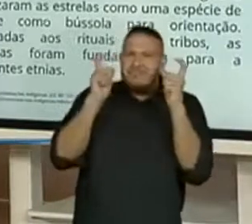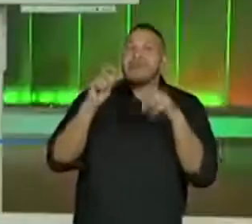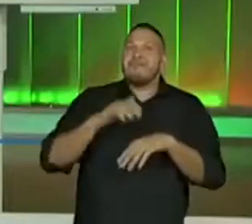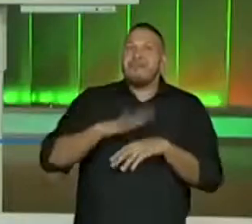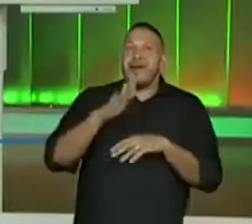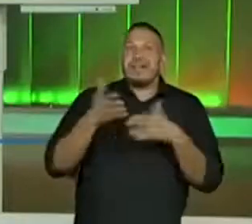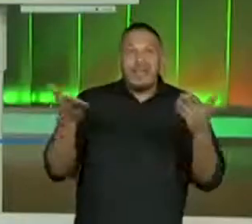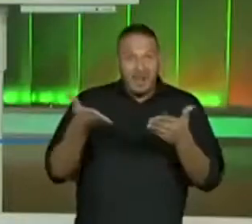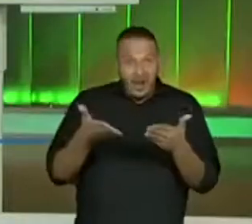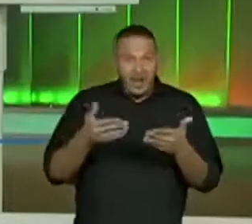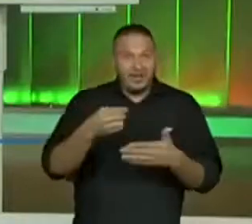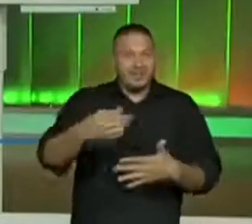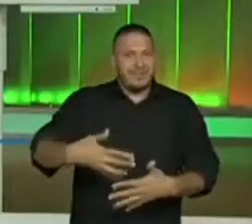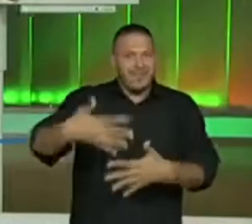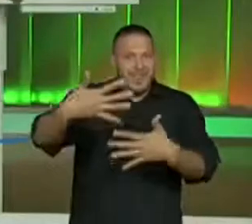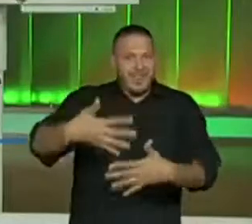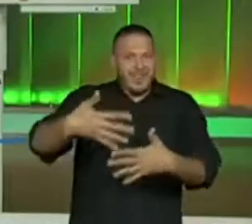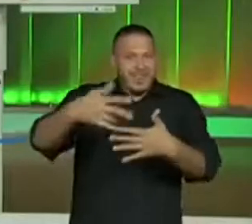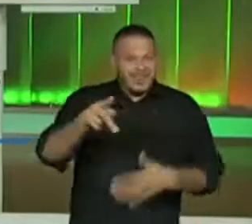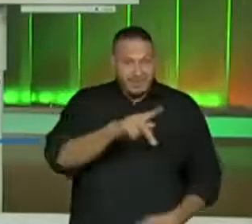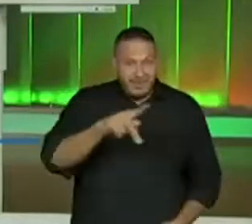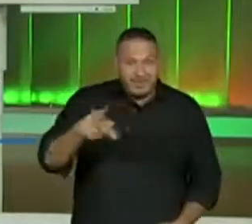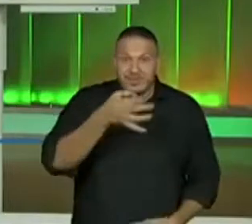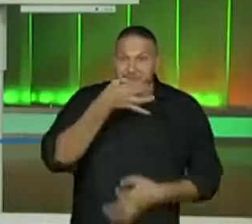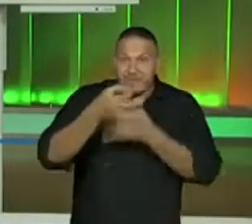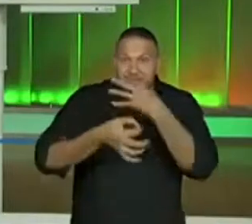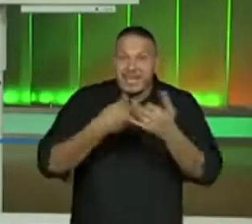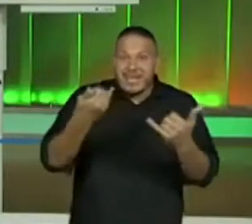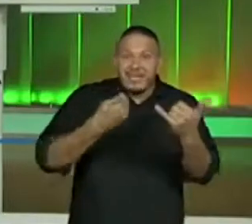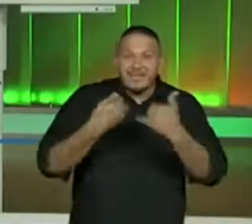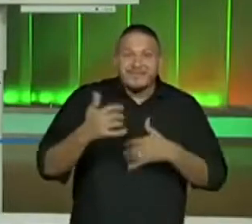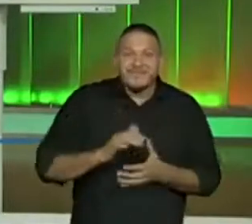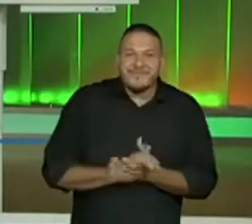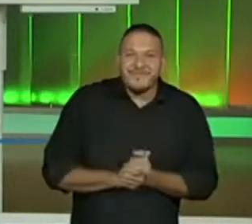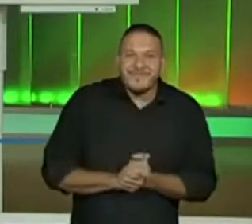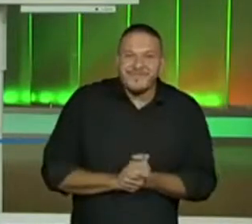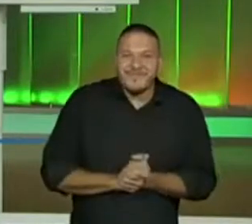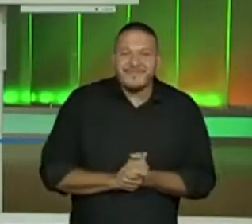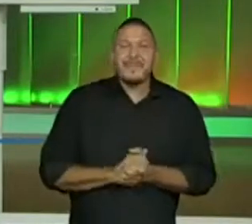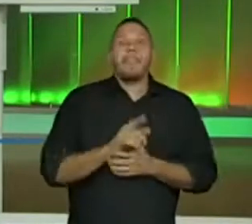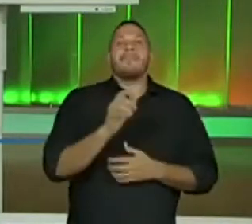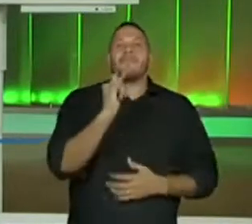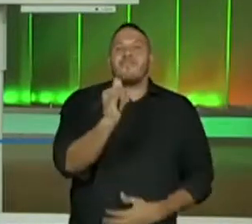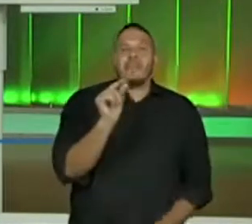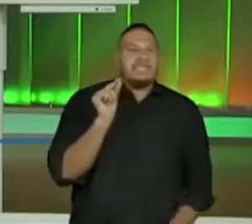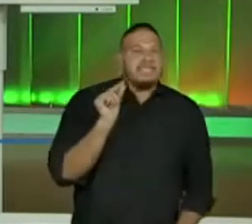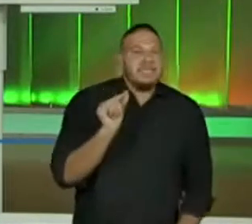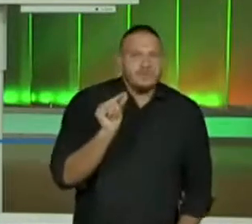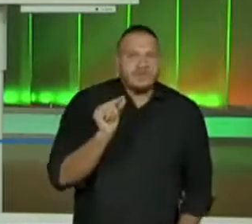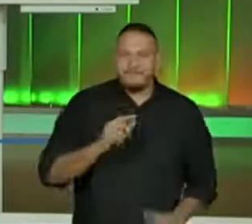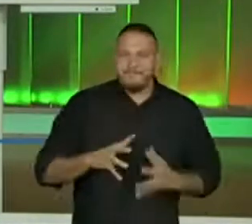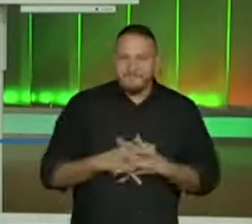Vou contar agora com a ajuda dos professores. E aí, eu vou destacar então